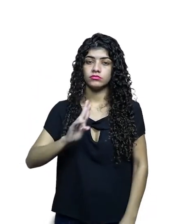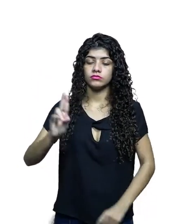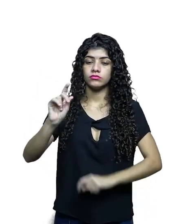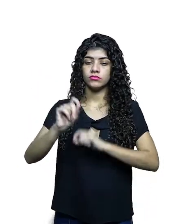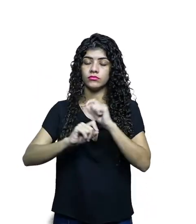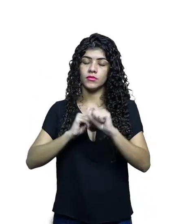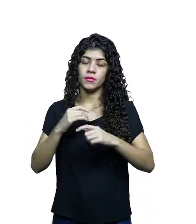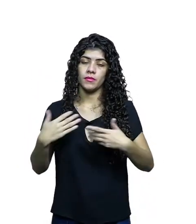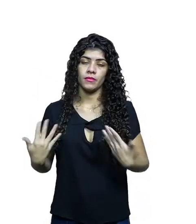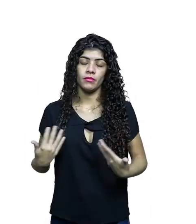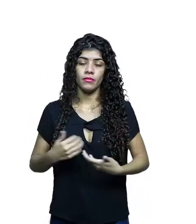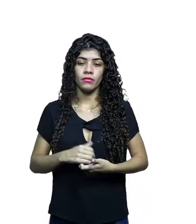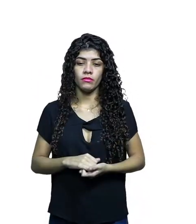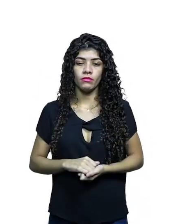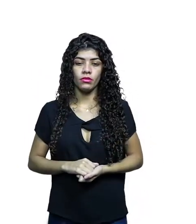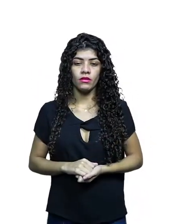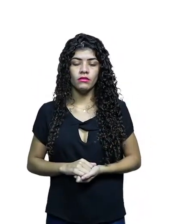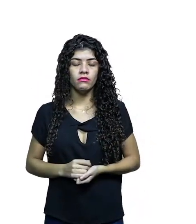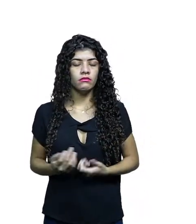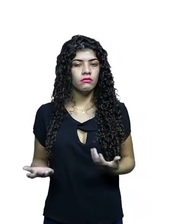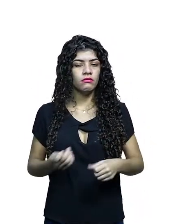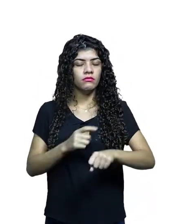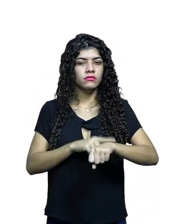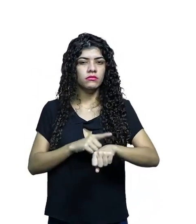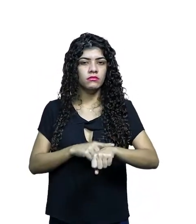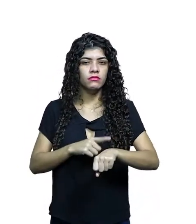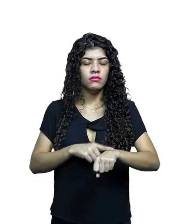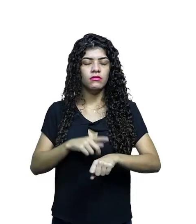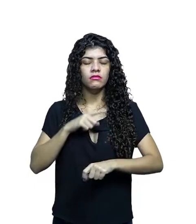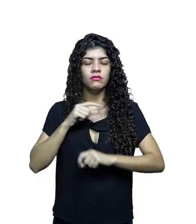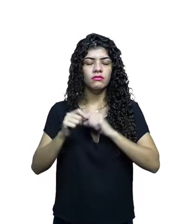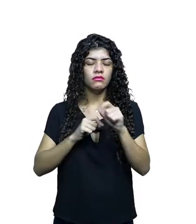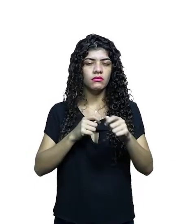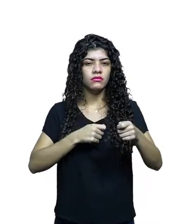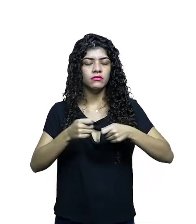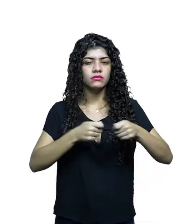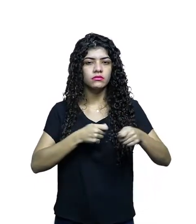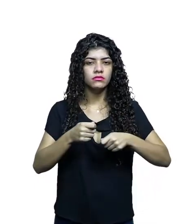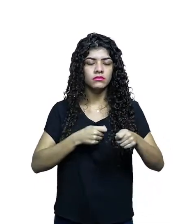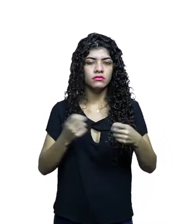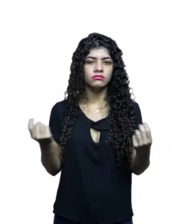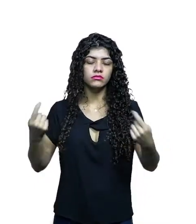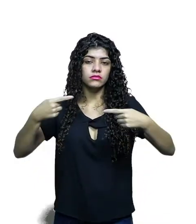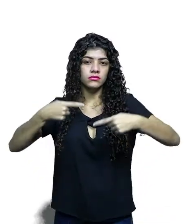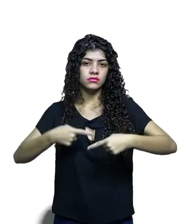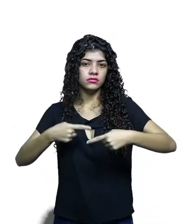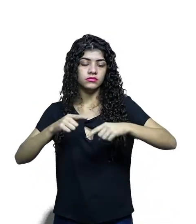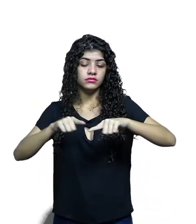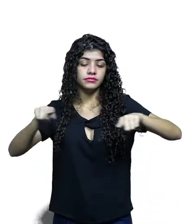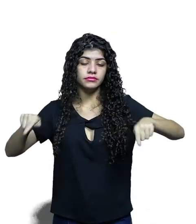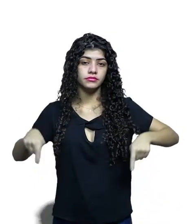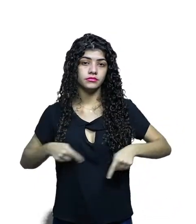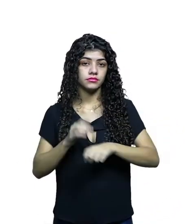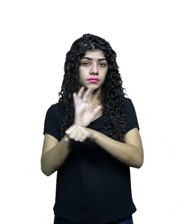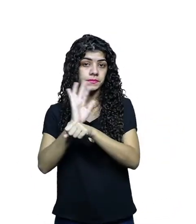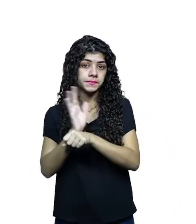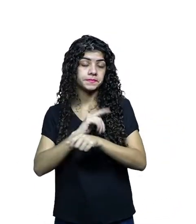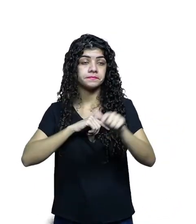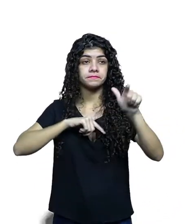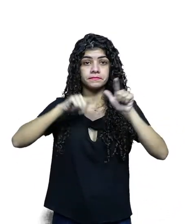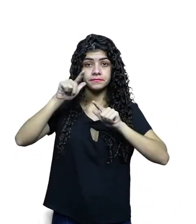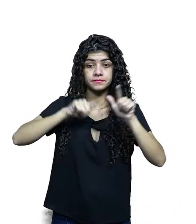consumo de VOD. E o VOD, nesse momento, ele carece de regulação. Ao contrário das salas de